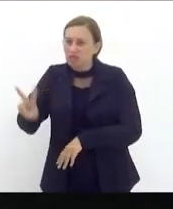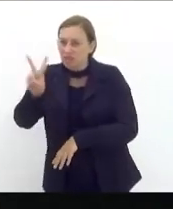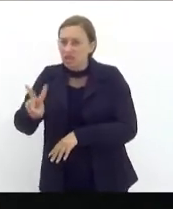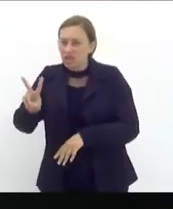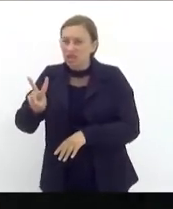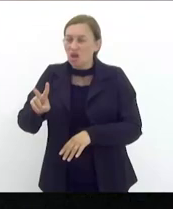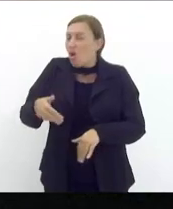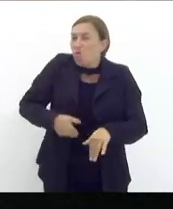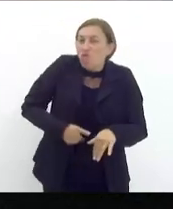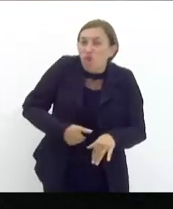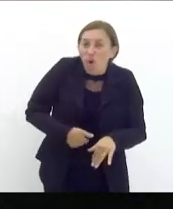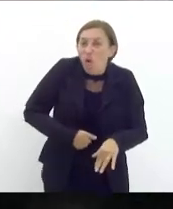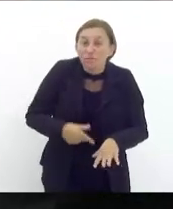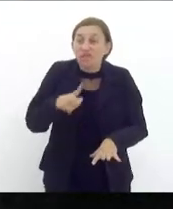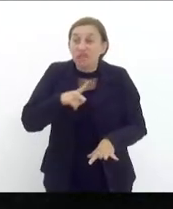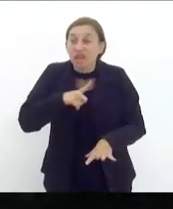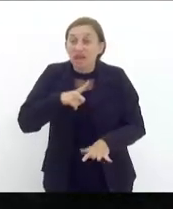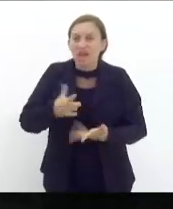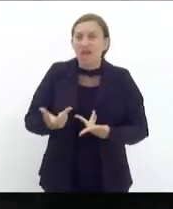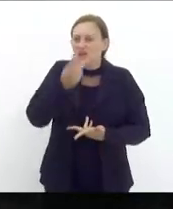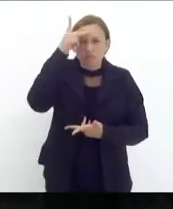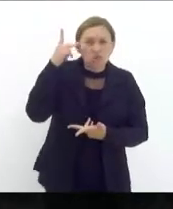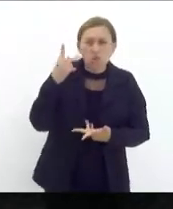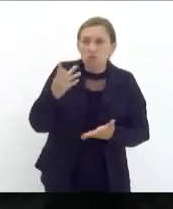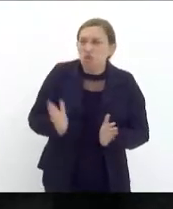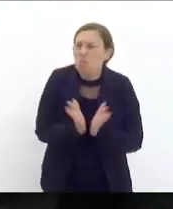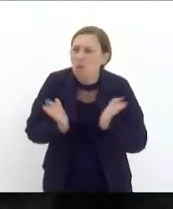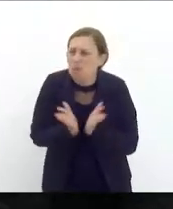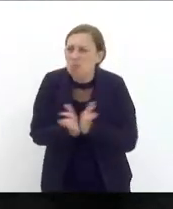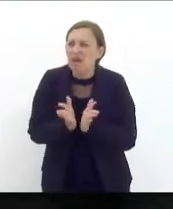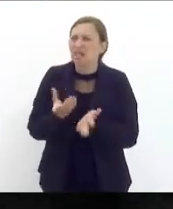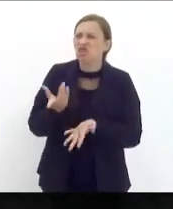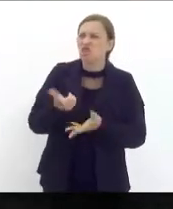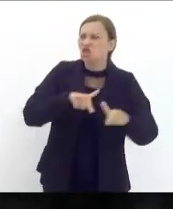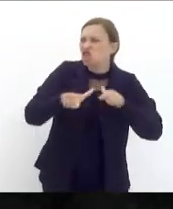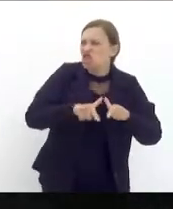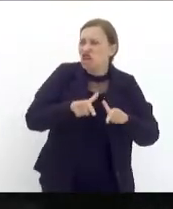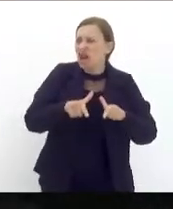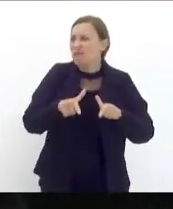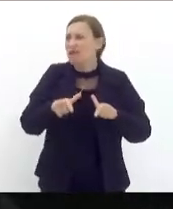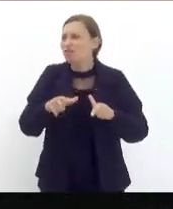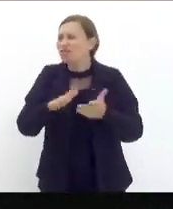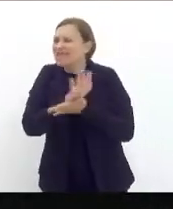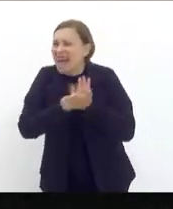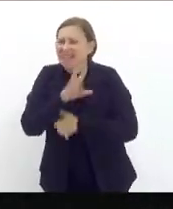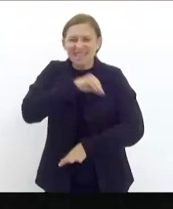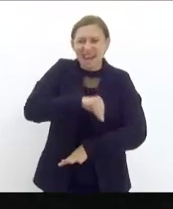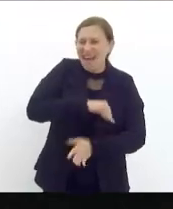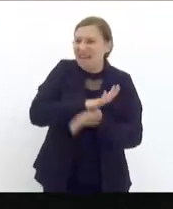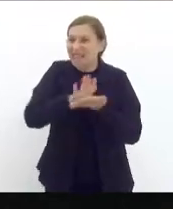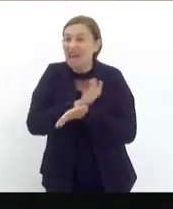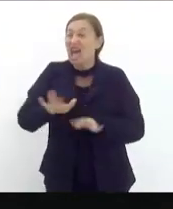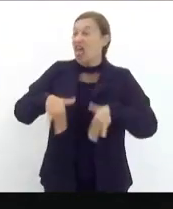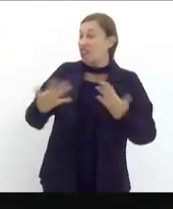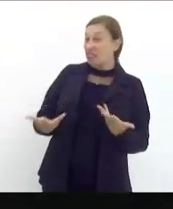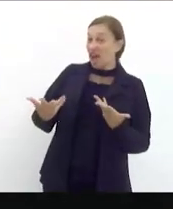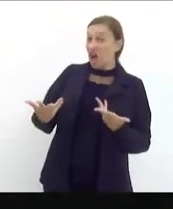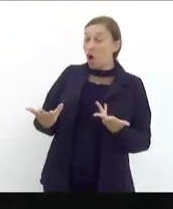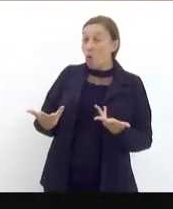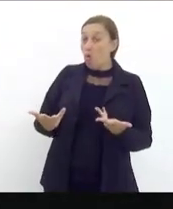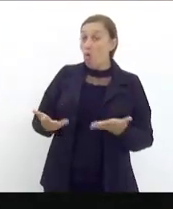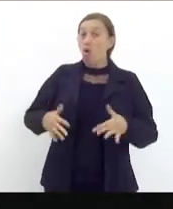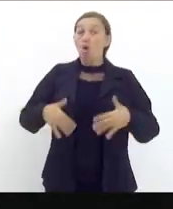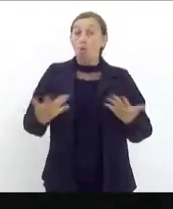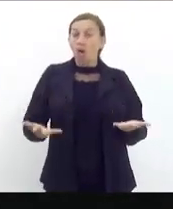necessidade porque os filhos estão amíngua porque não tem emprego não tem renda não tem nada então quando a autoridade máxima do nosso